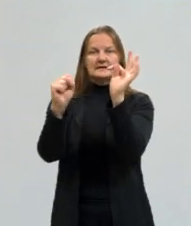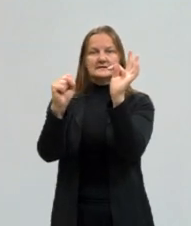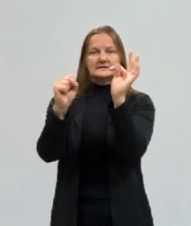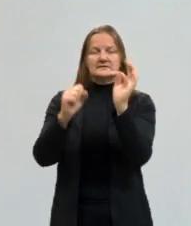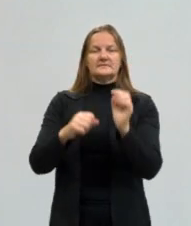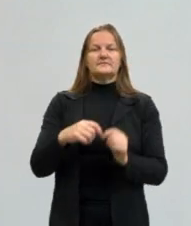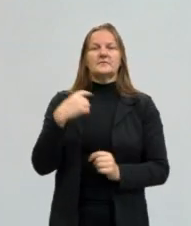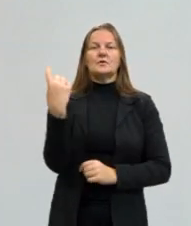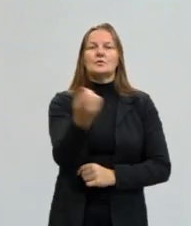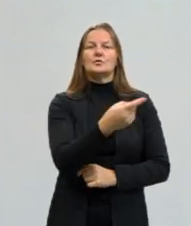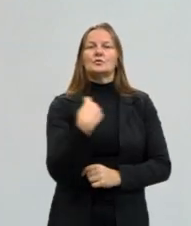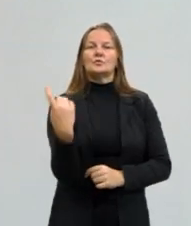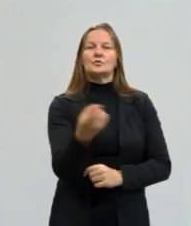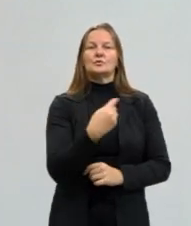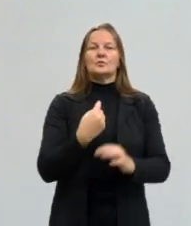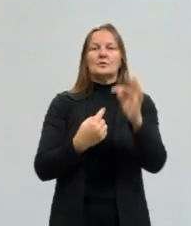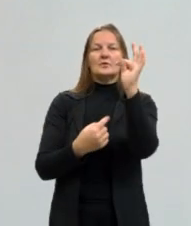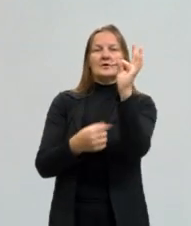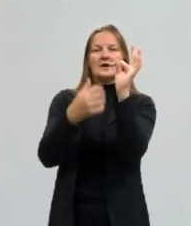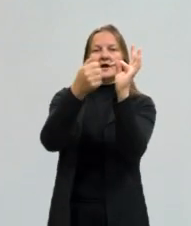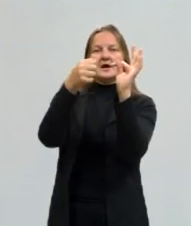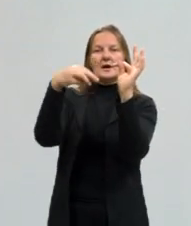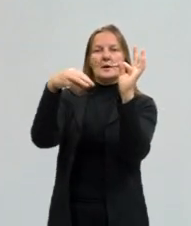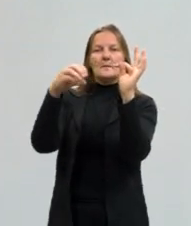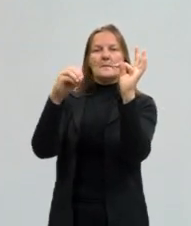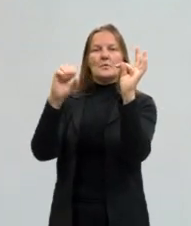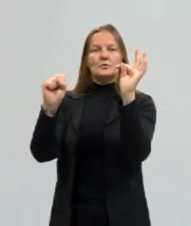nós cantamos,